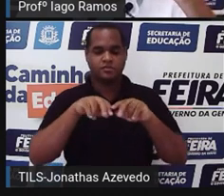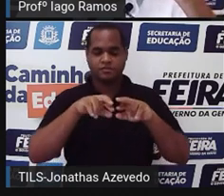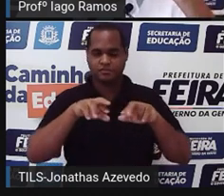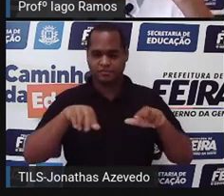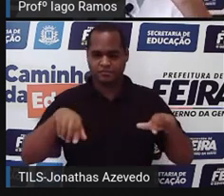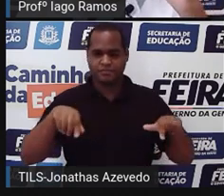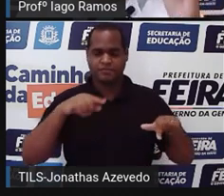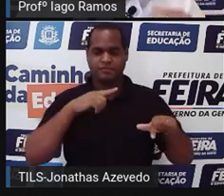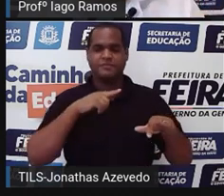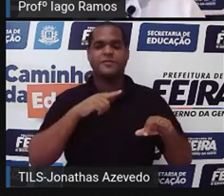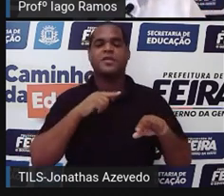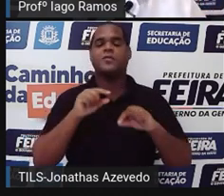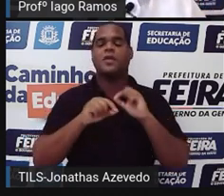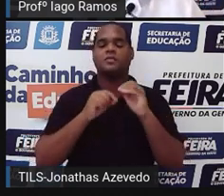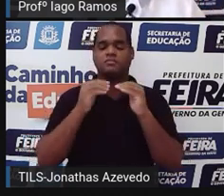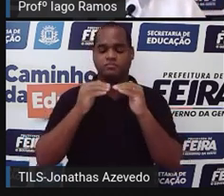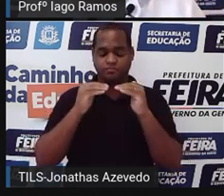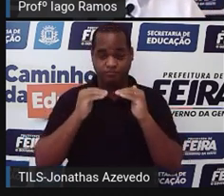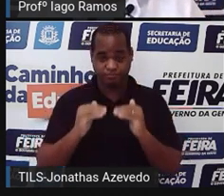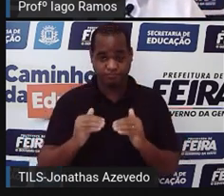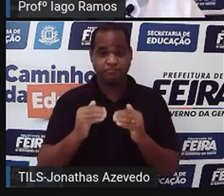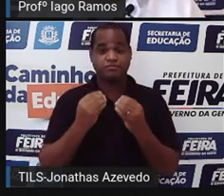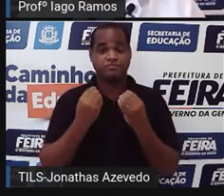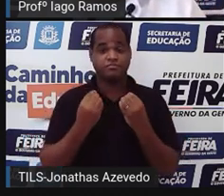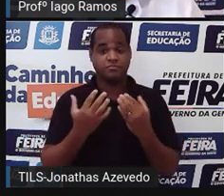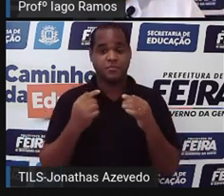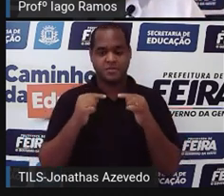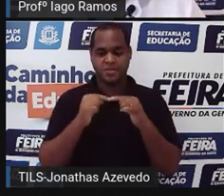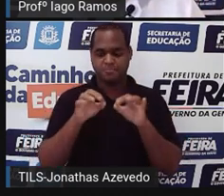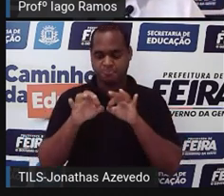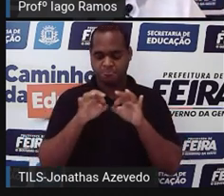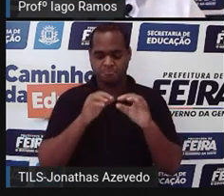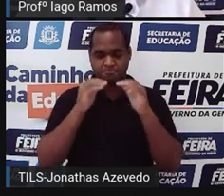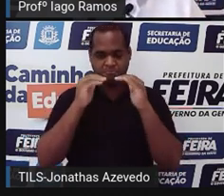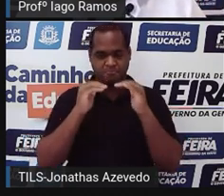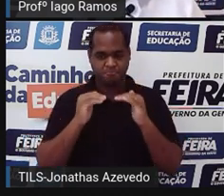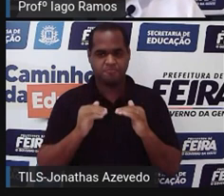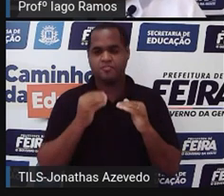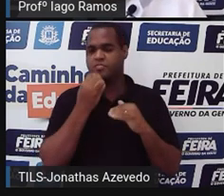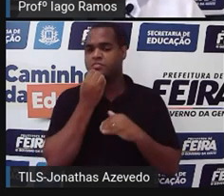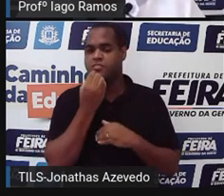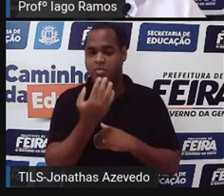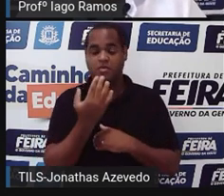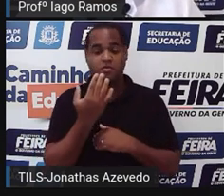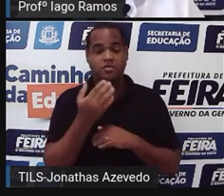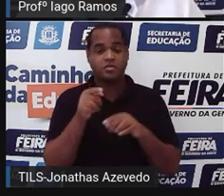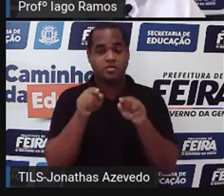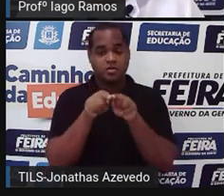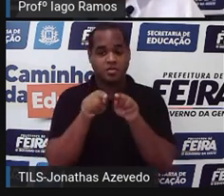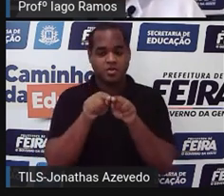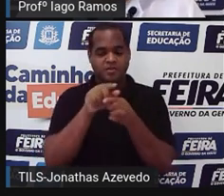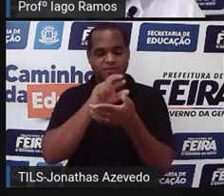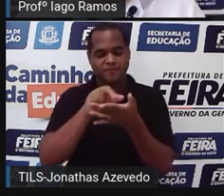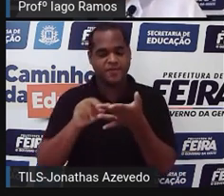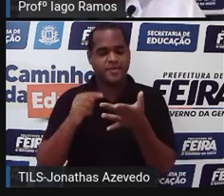abaixo, né? Nessa ordem, tá bom? No entanto, os níveis de conectividade desse